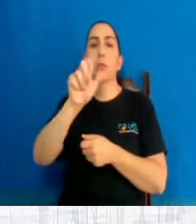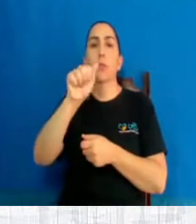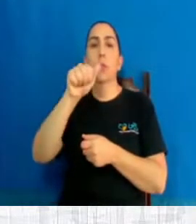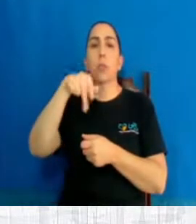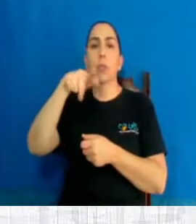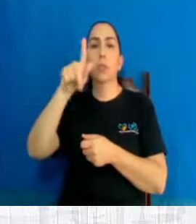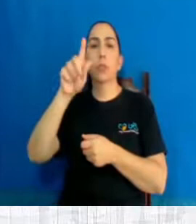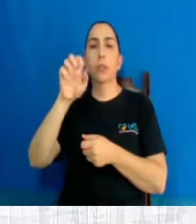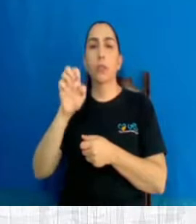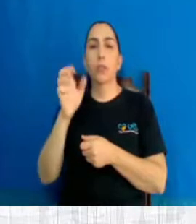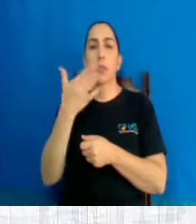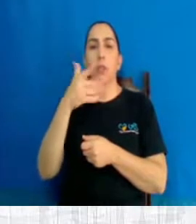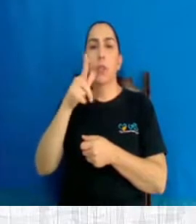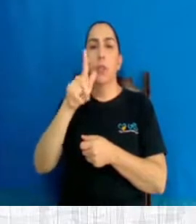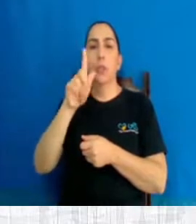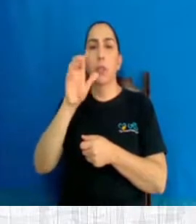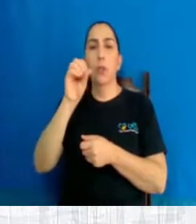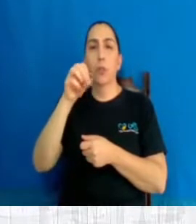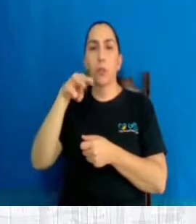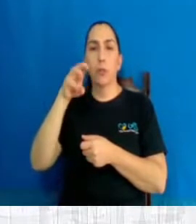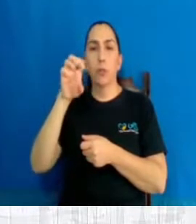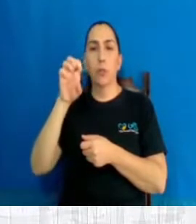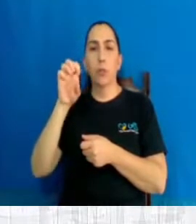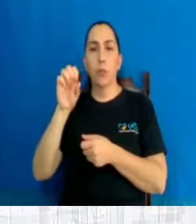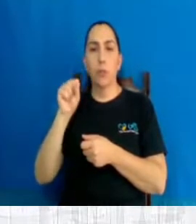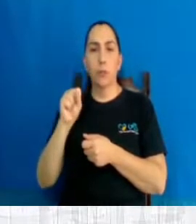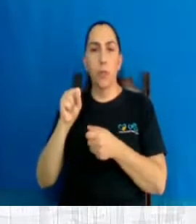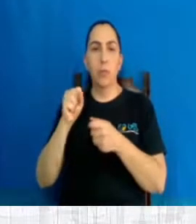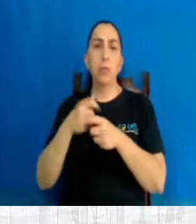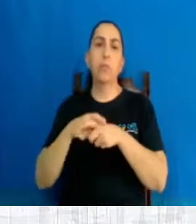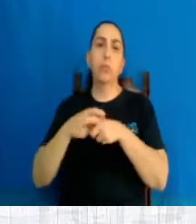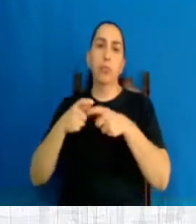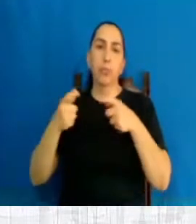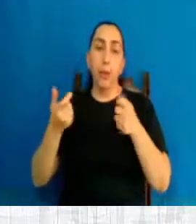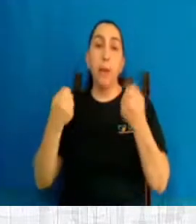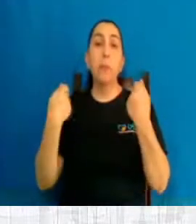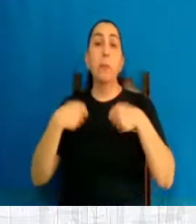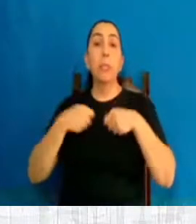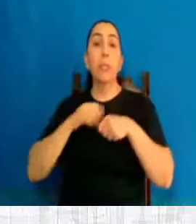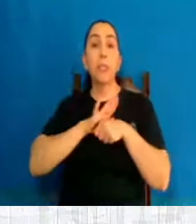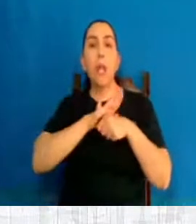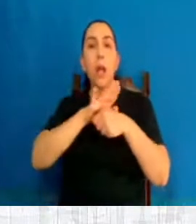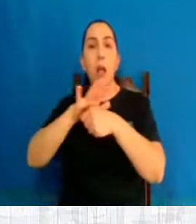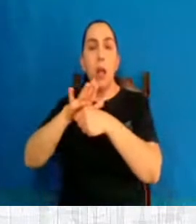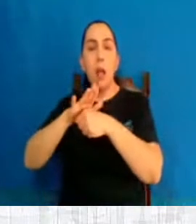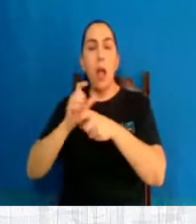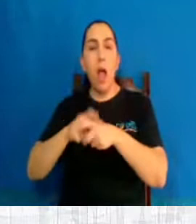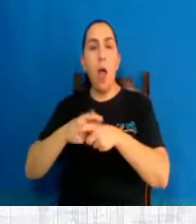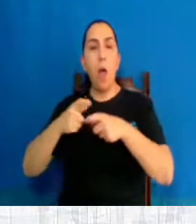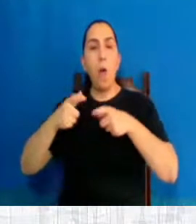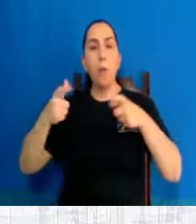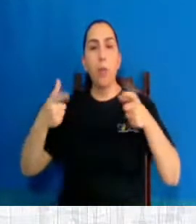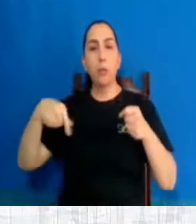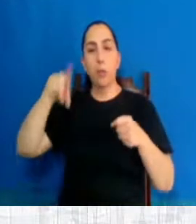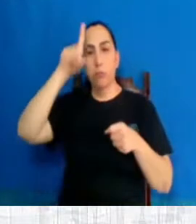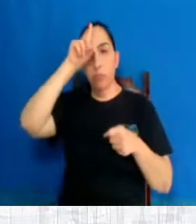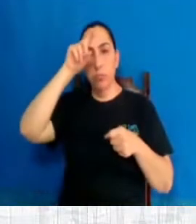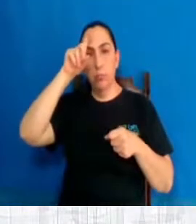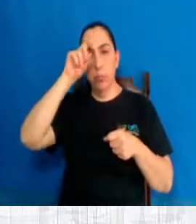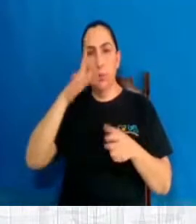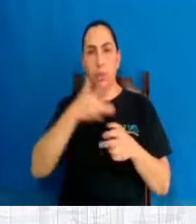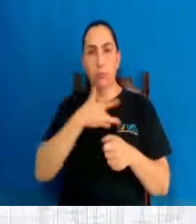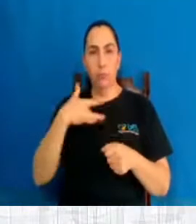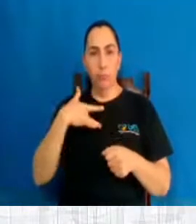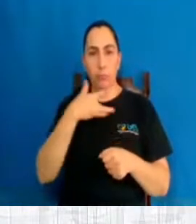ótima no texto. A fazer o que mais? Ampliar a assistência médica no pré-natal, no parto e no perpério, apoiando as mulheres para que elas